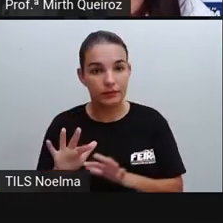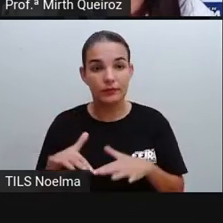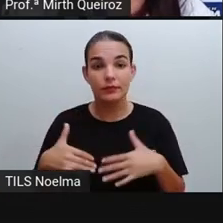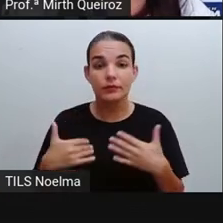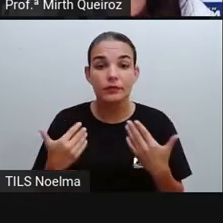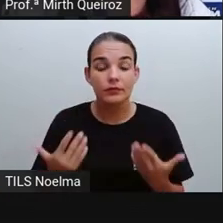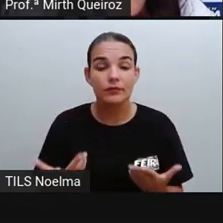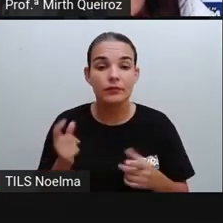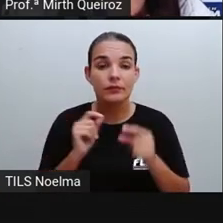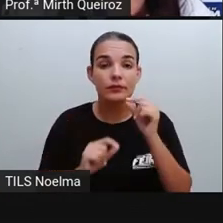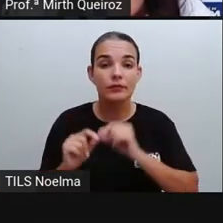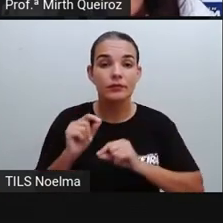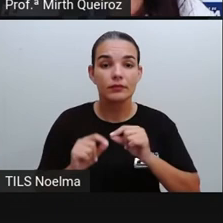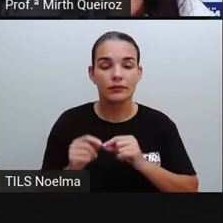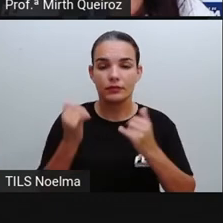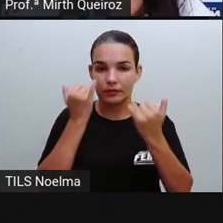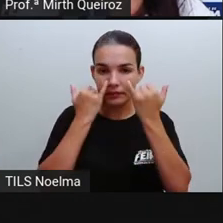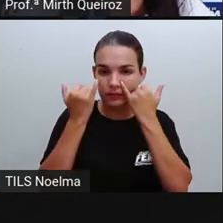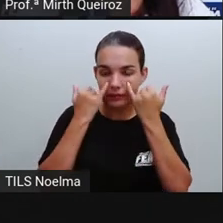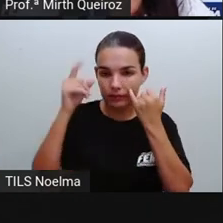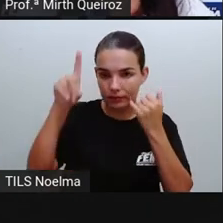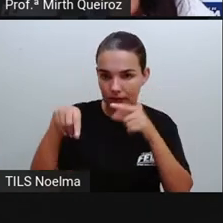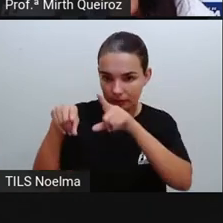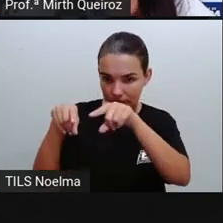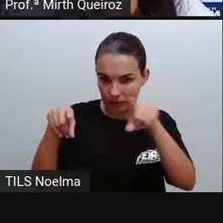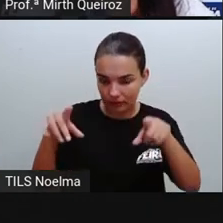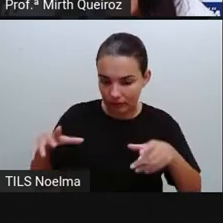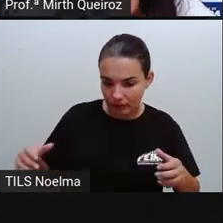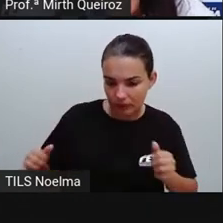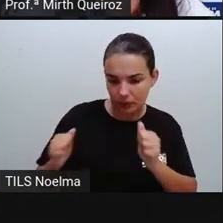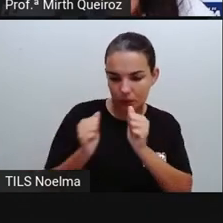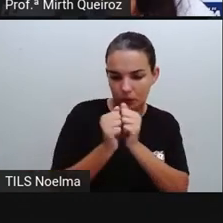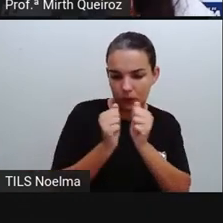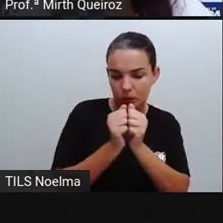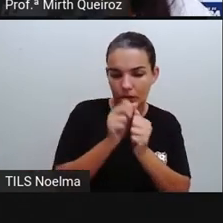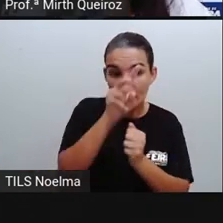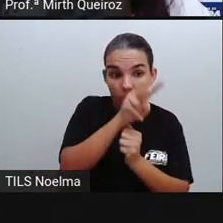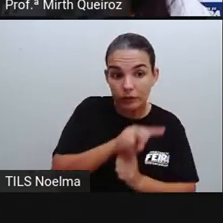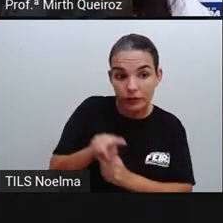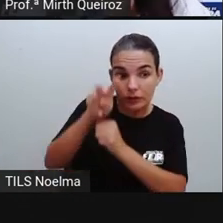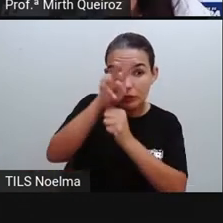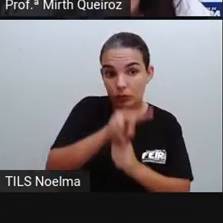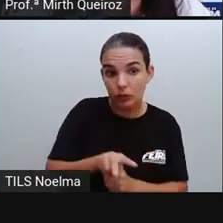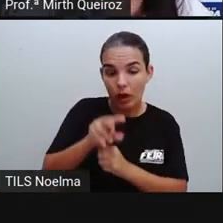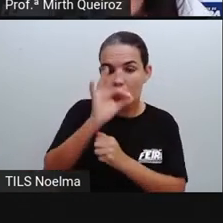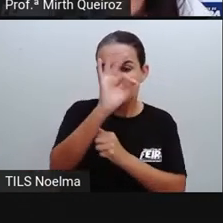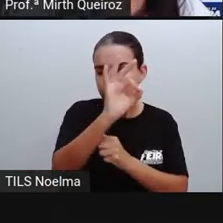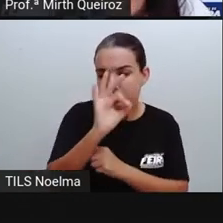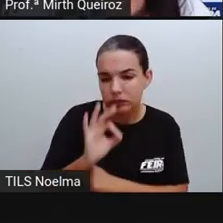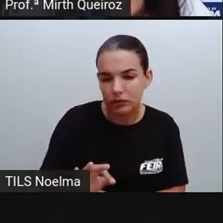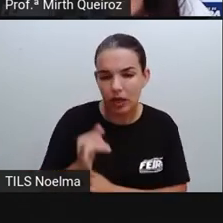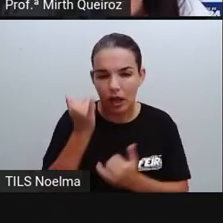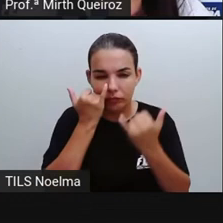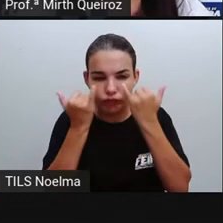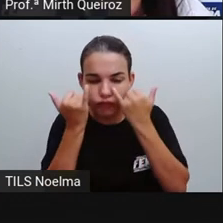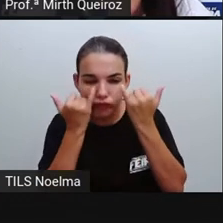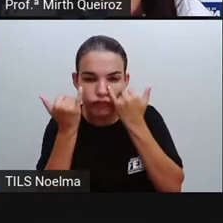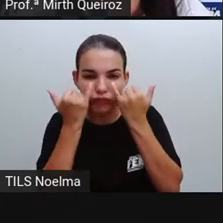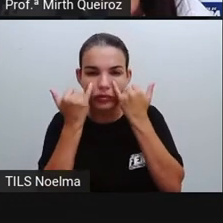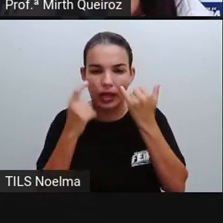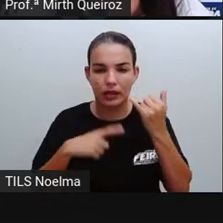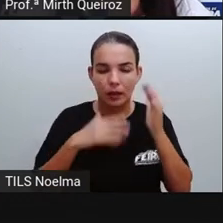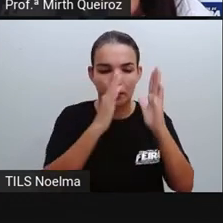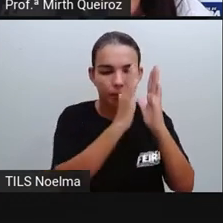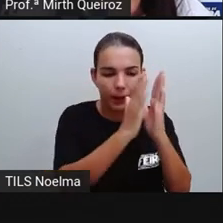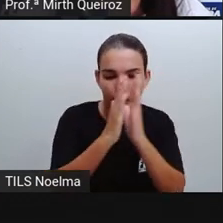o infográfico vai ser uma coleção de imagem para visualizações de dados, como acontece nos gráficos de barras,